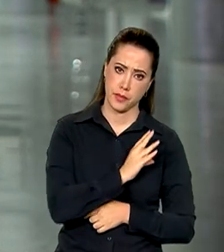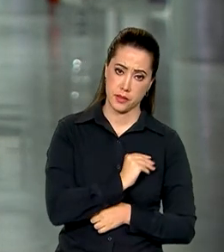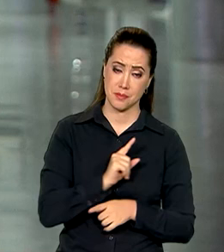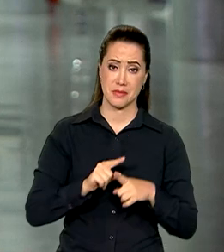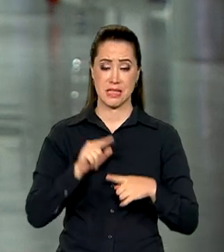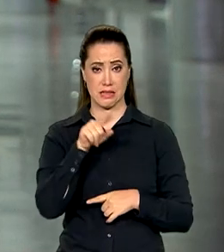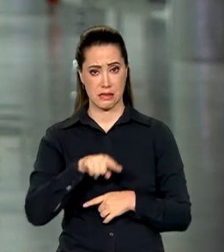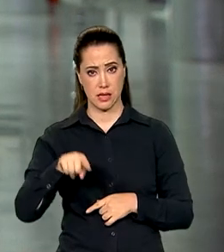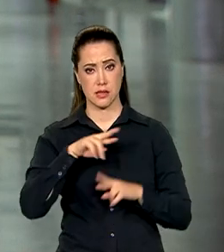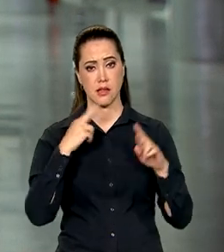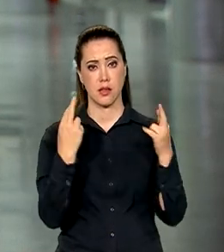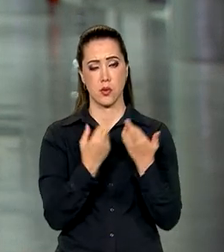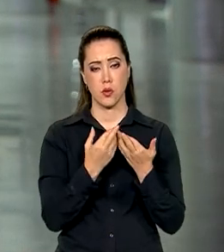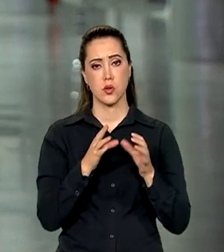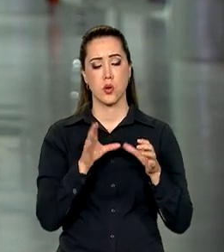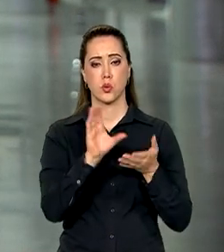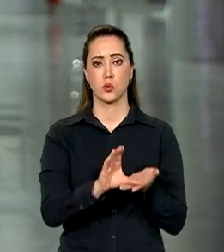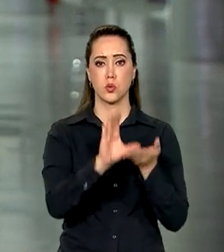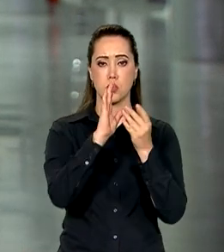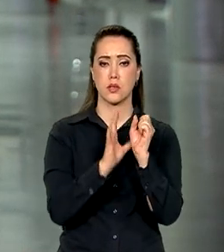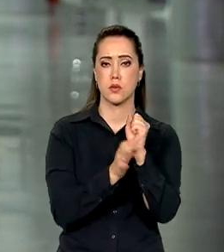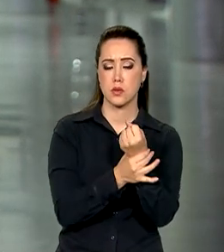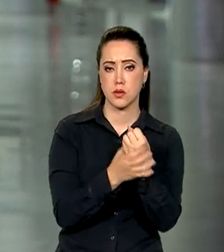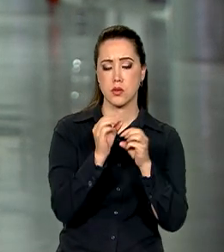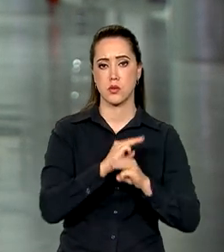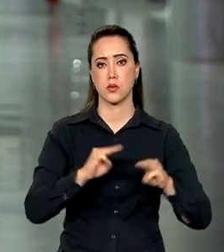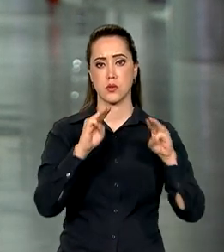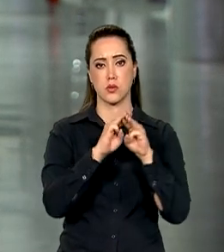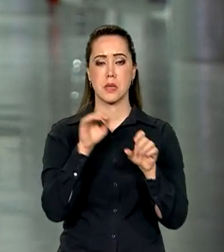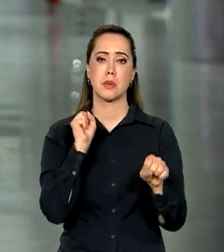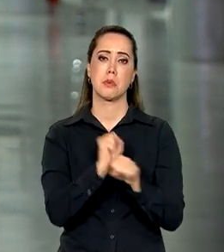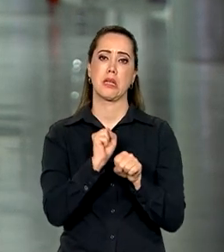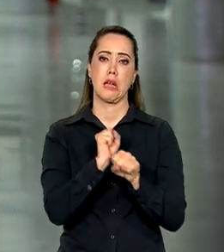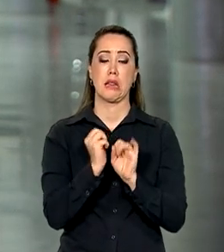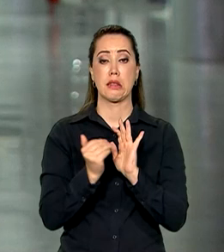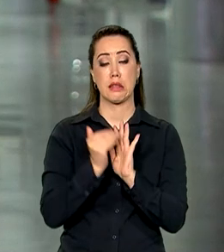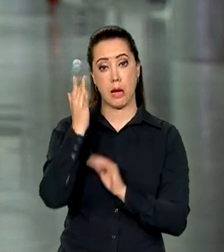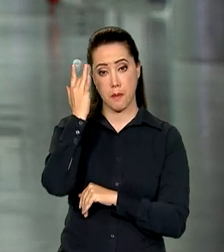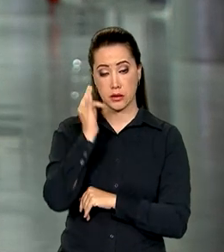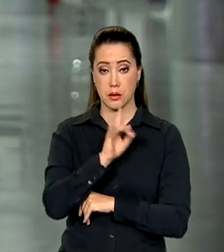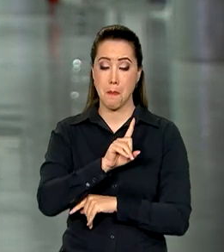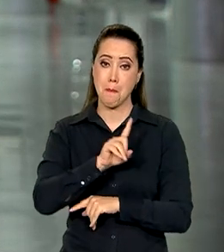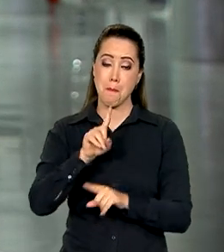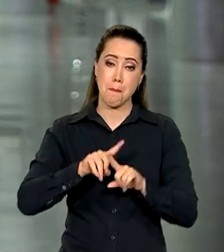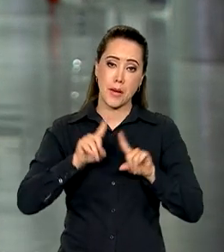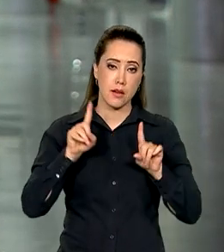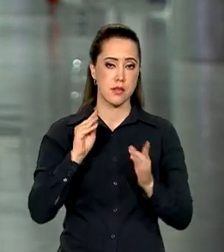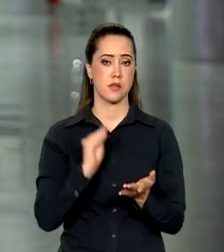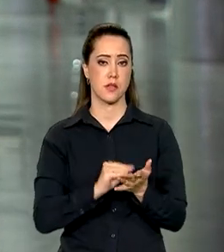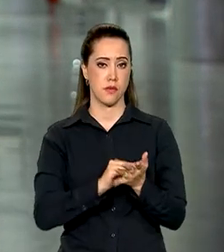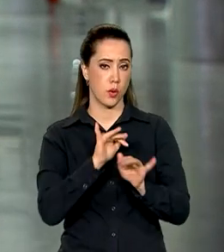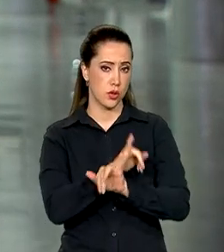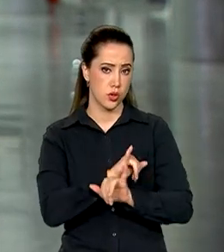reunião do Conselho de Segurança da ONU acabou sendo adiada para amanhã. E olha, ainda não foi divulgado aí o